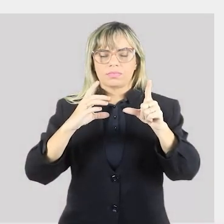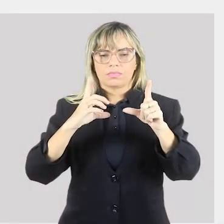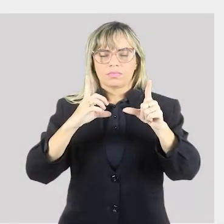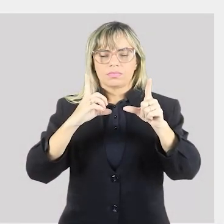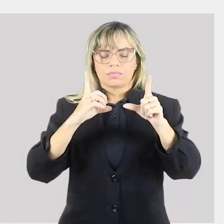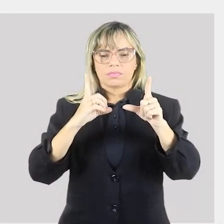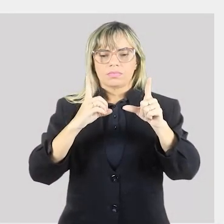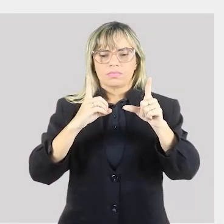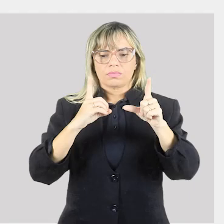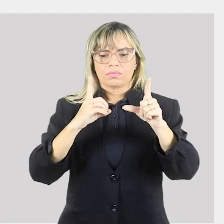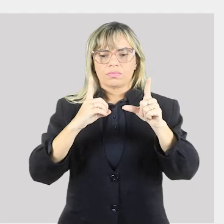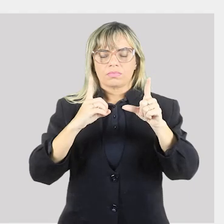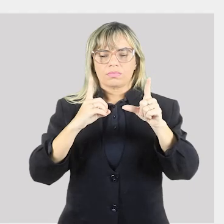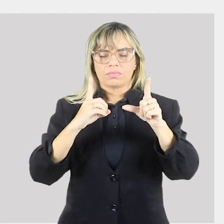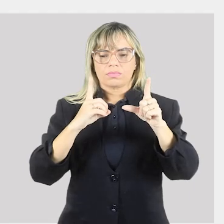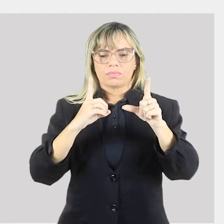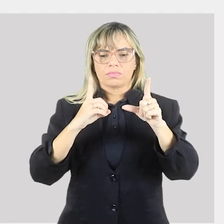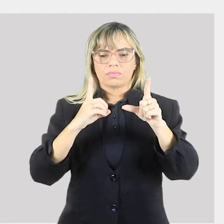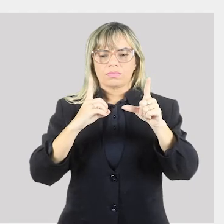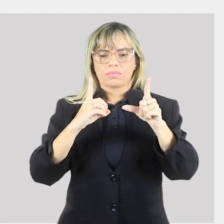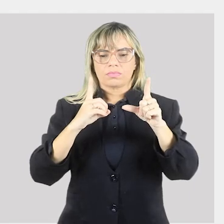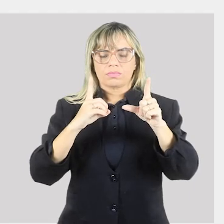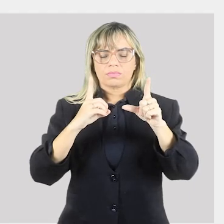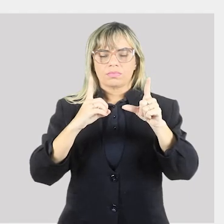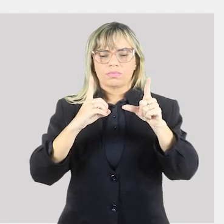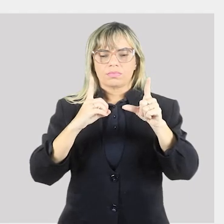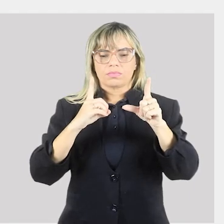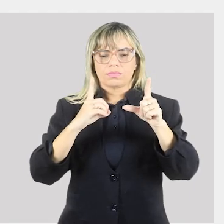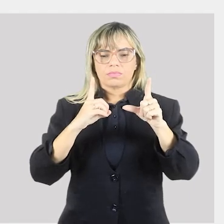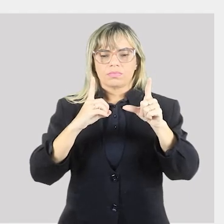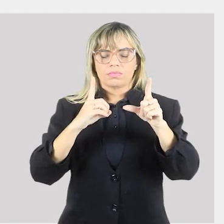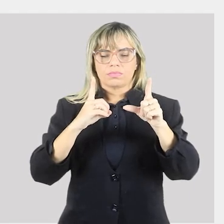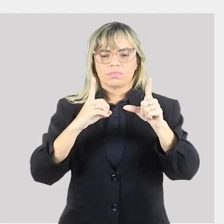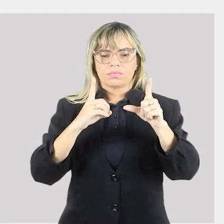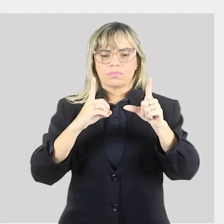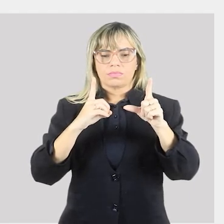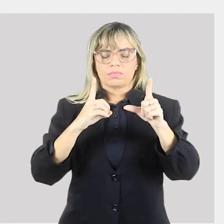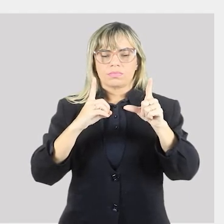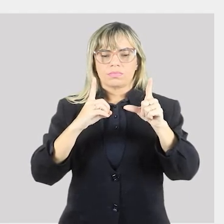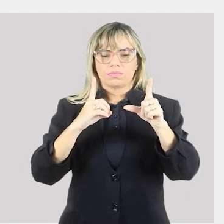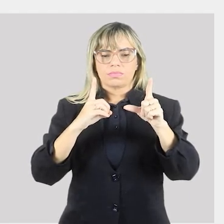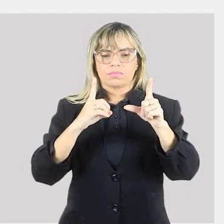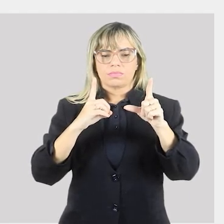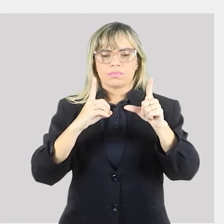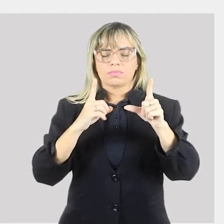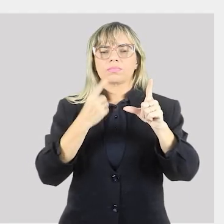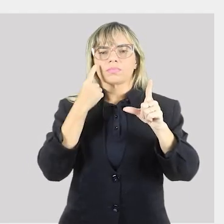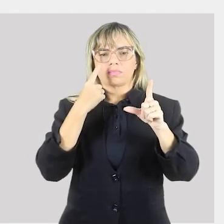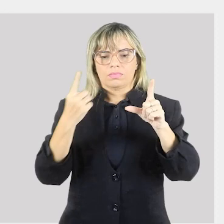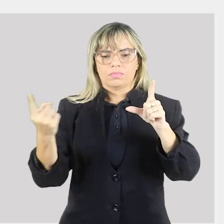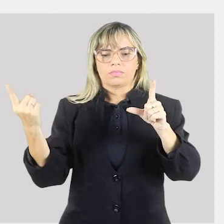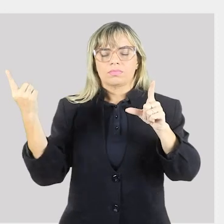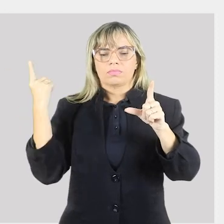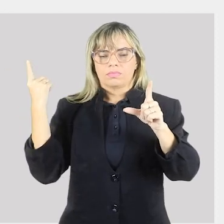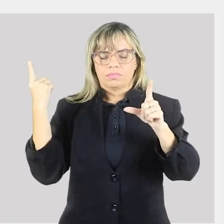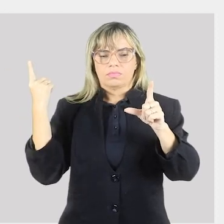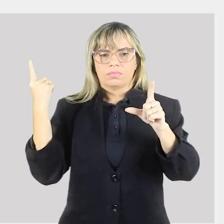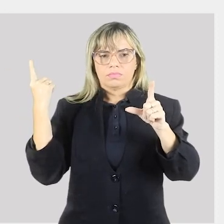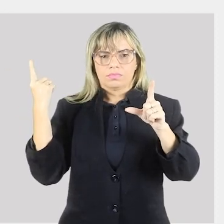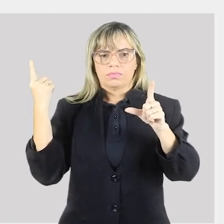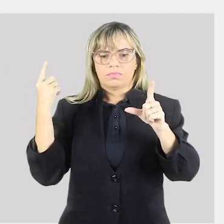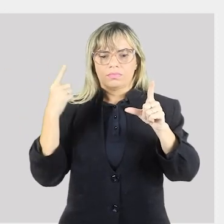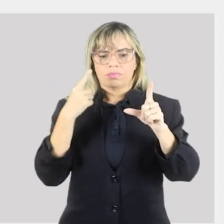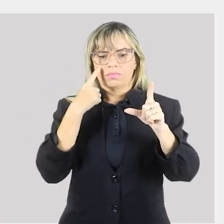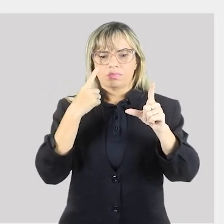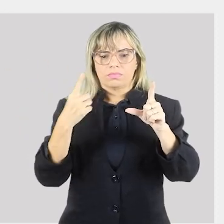A parcela da população ativa que desistiu de buscar emprego ou ocupação? E aí, ficou atento?